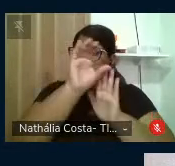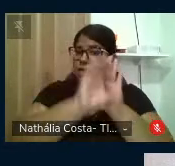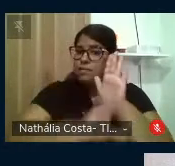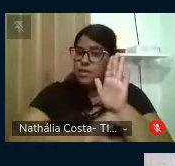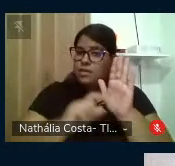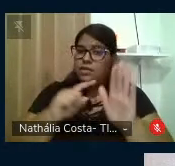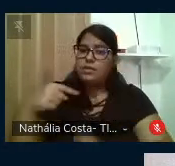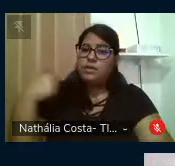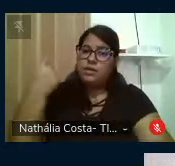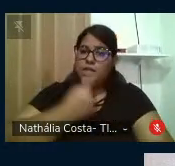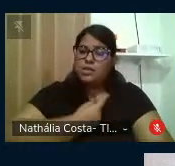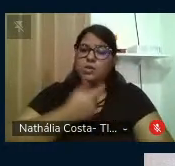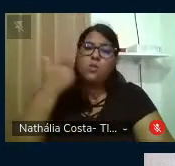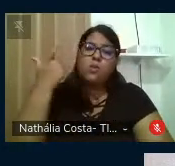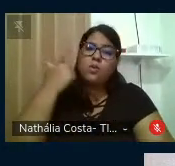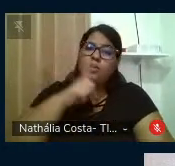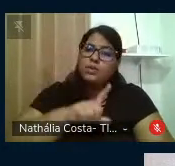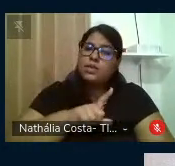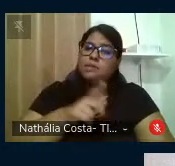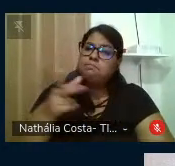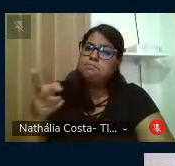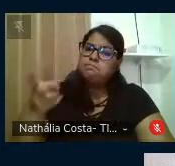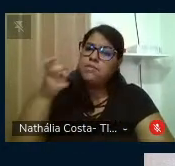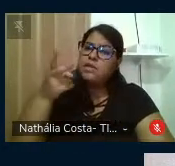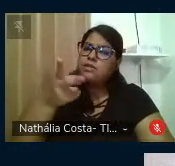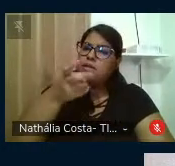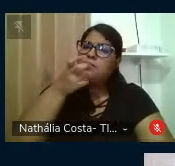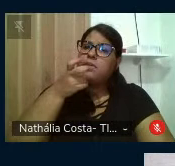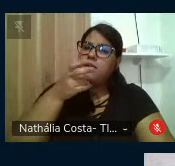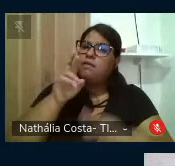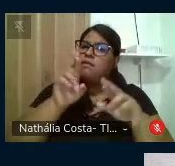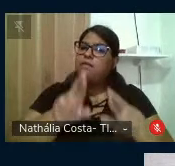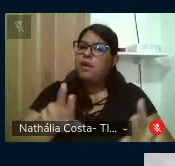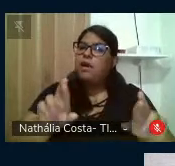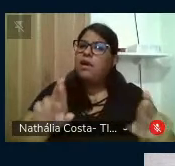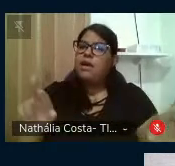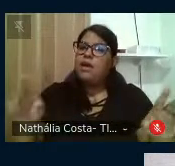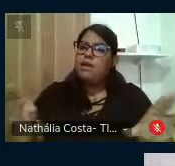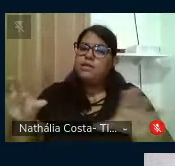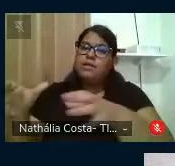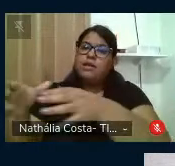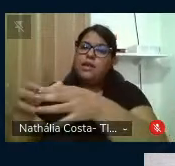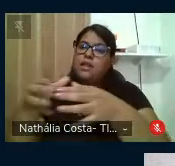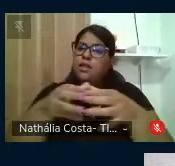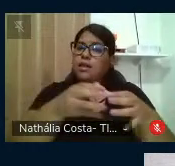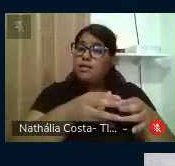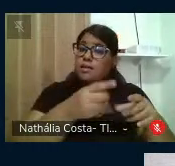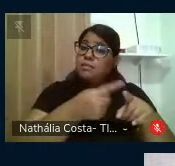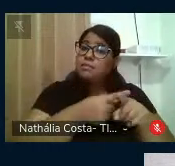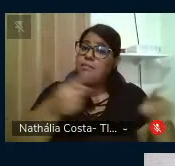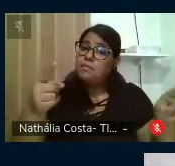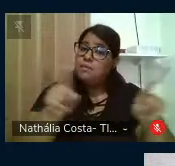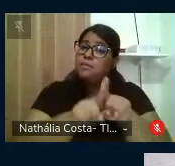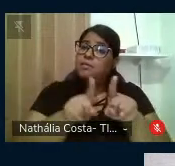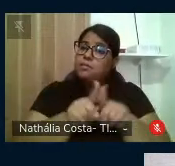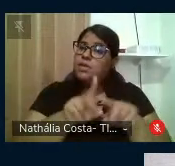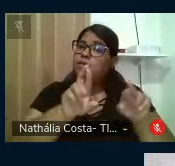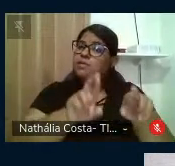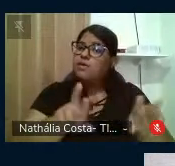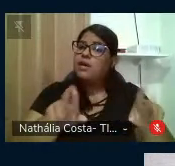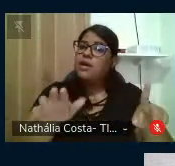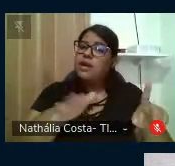consegue passear em várias categorias, mas também em várias